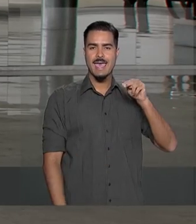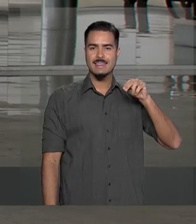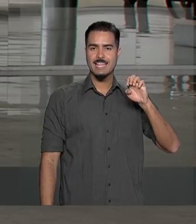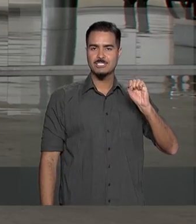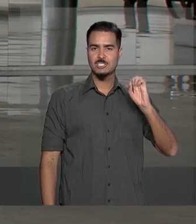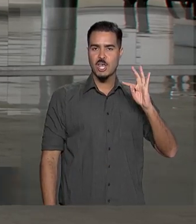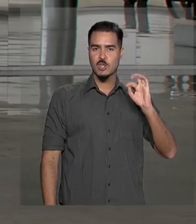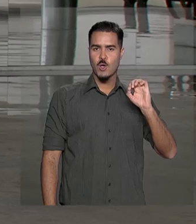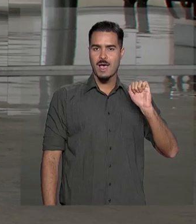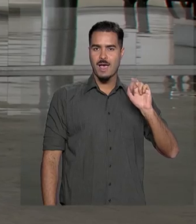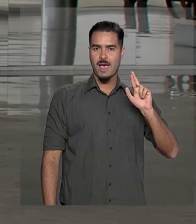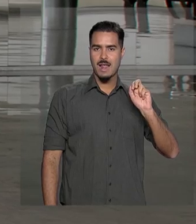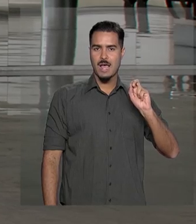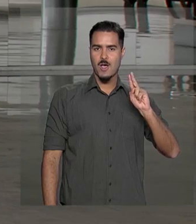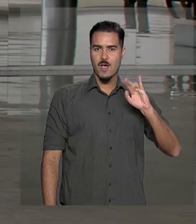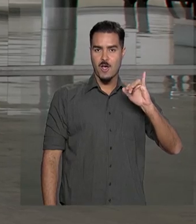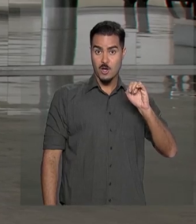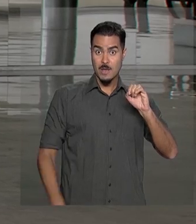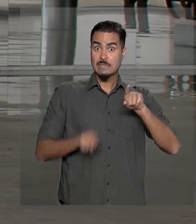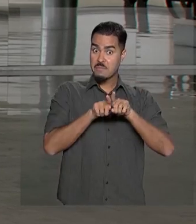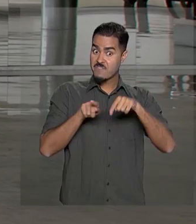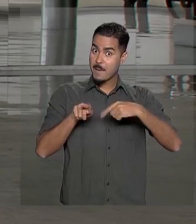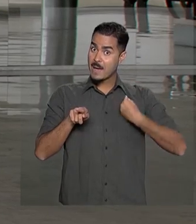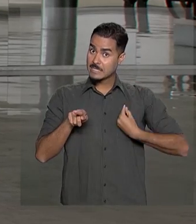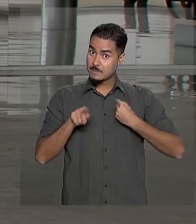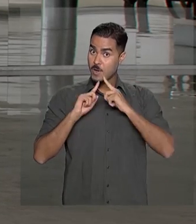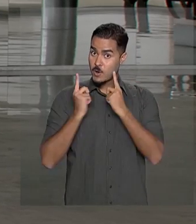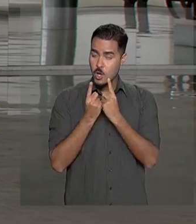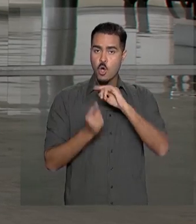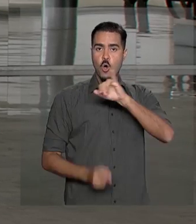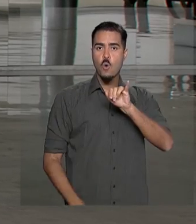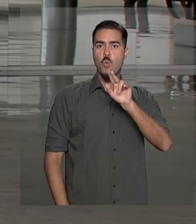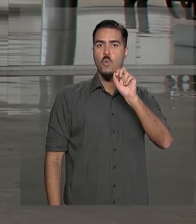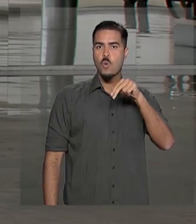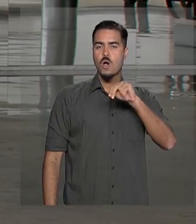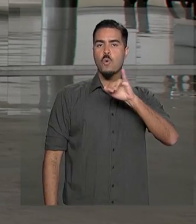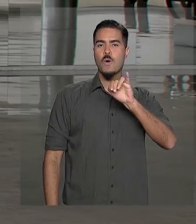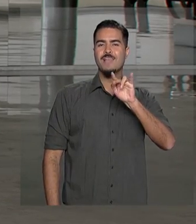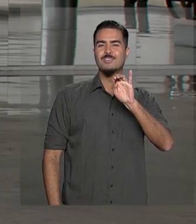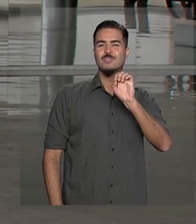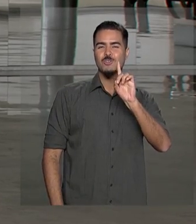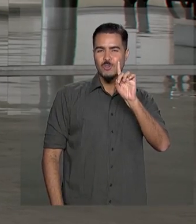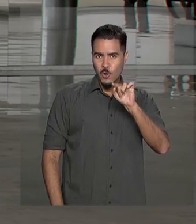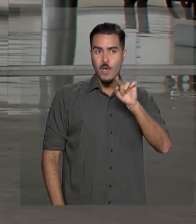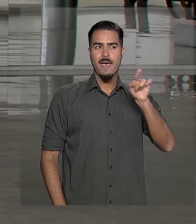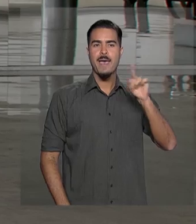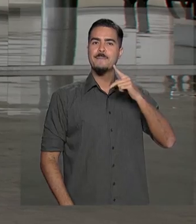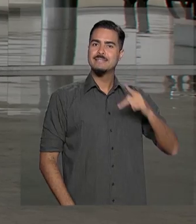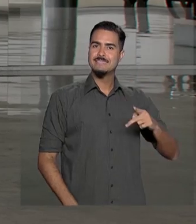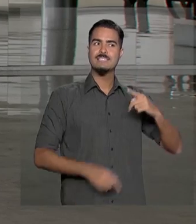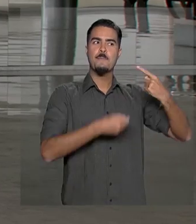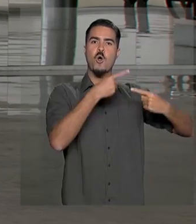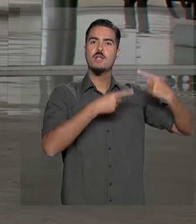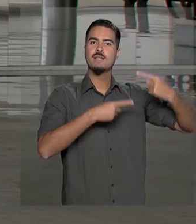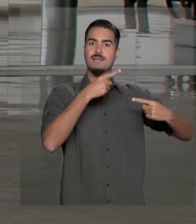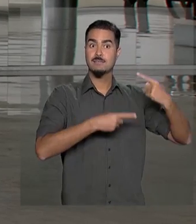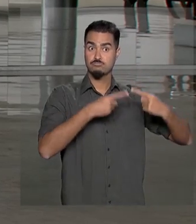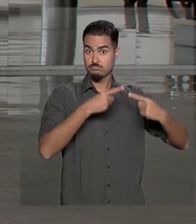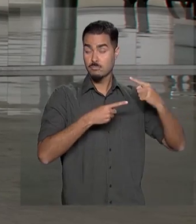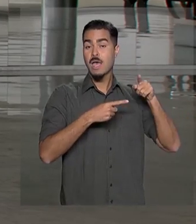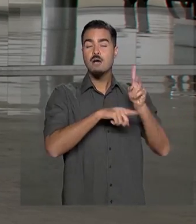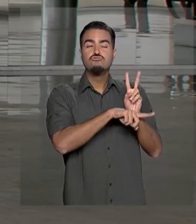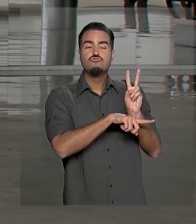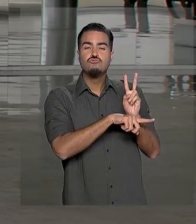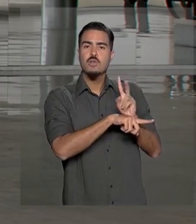Também deve participar desta reunião Juan Guaidó, presidente da Assembleia Nacional da Venezuela e presidente encarregado do país.